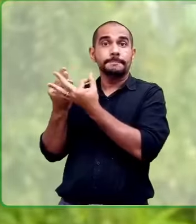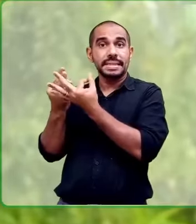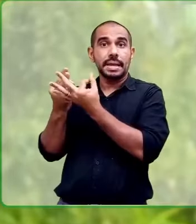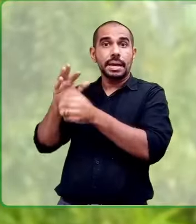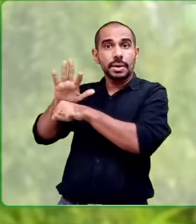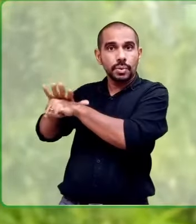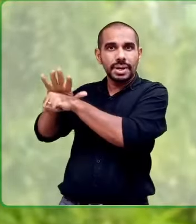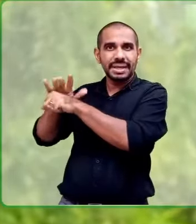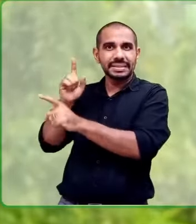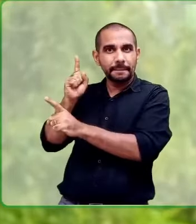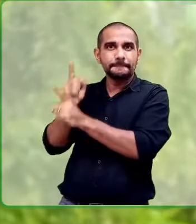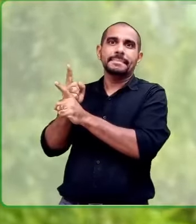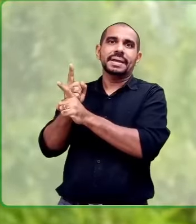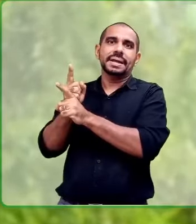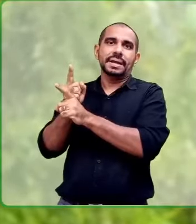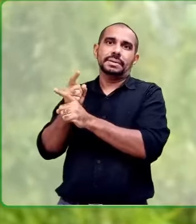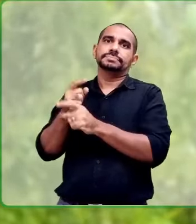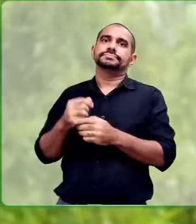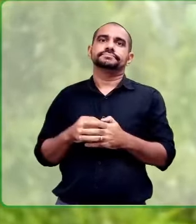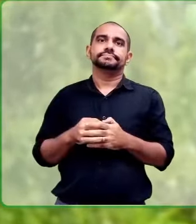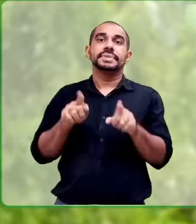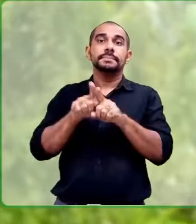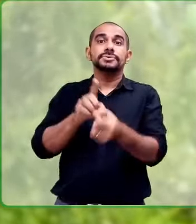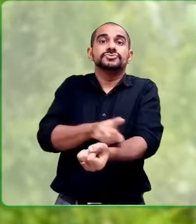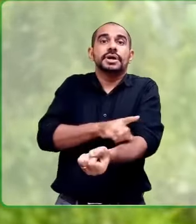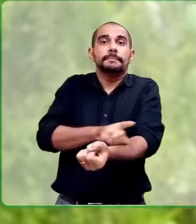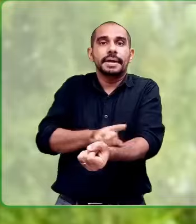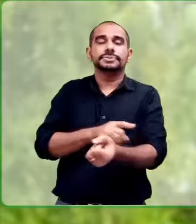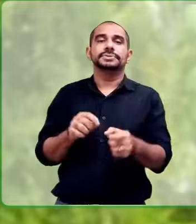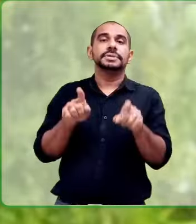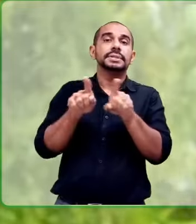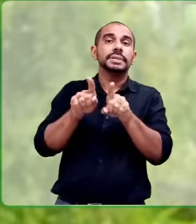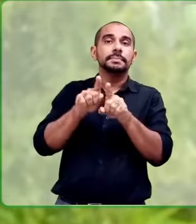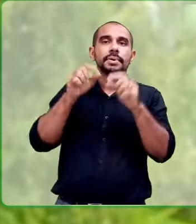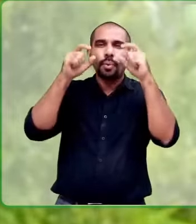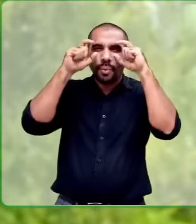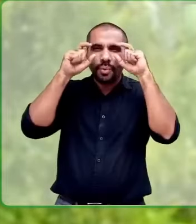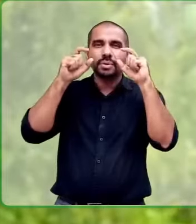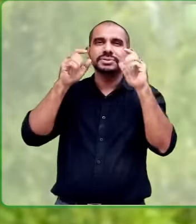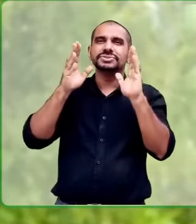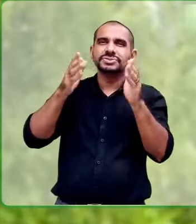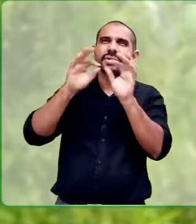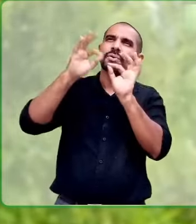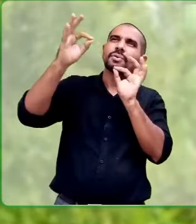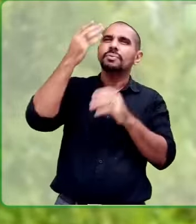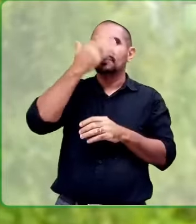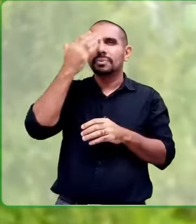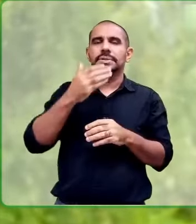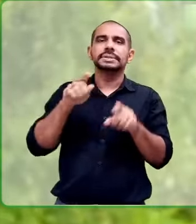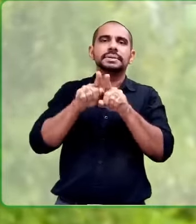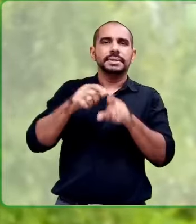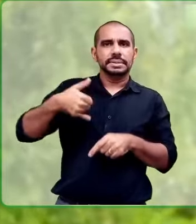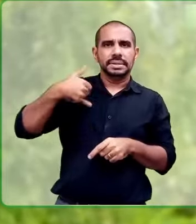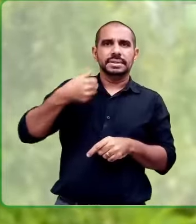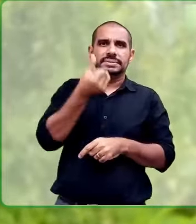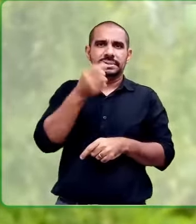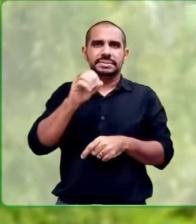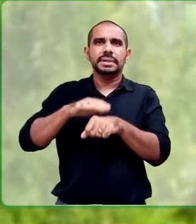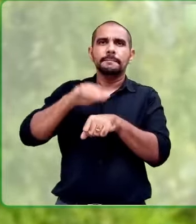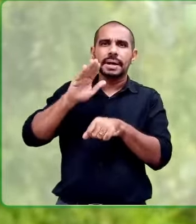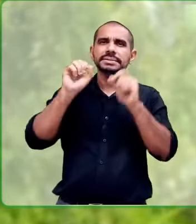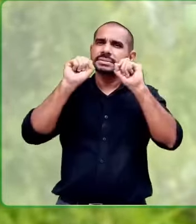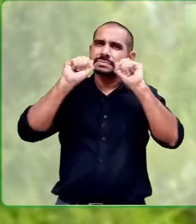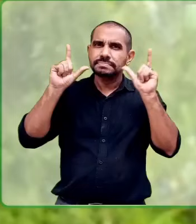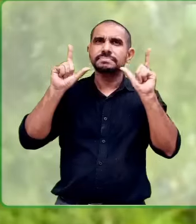glaucoma, como o diagnóstico da doença na família, diabetes e alto grau de miopia. Quem tem acima de 60 anos também deve